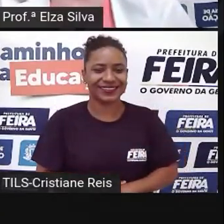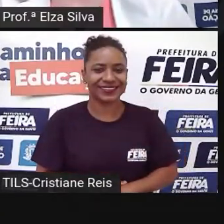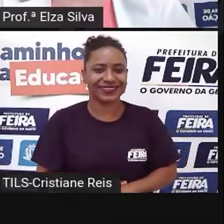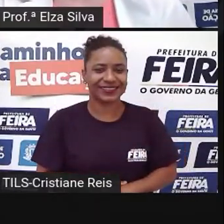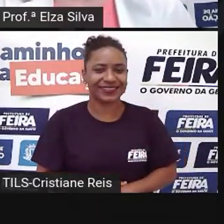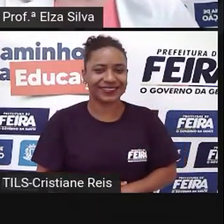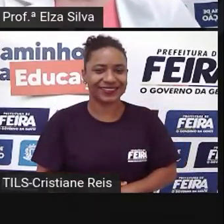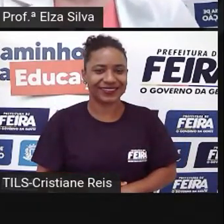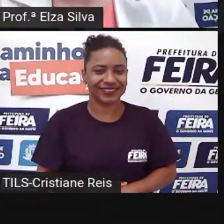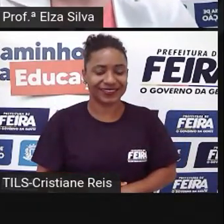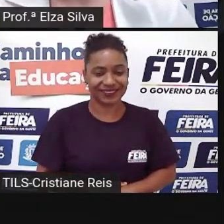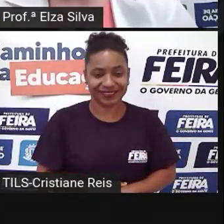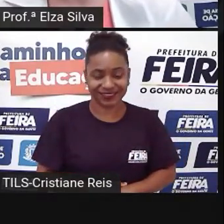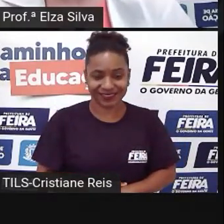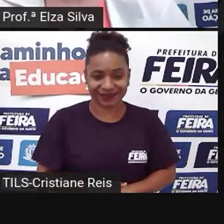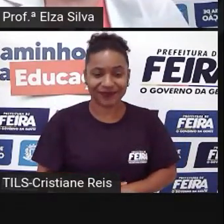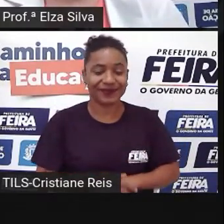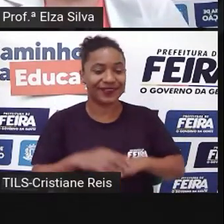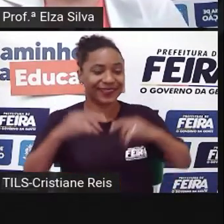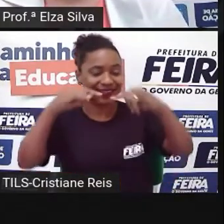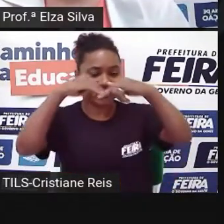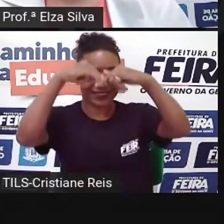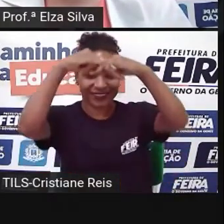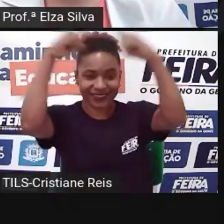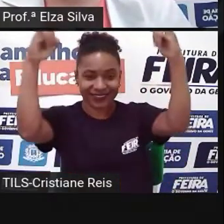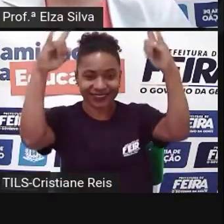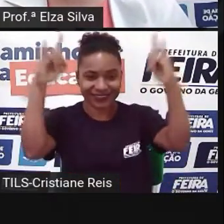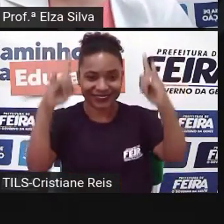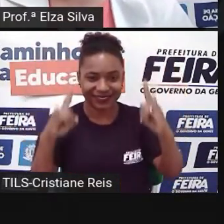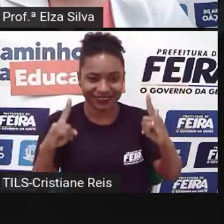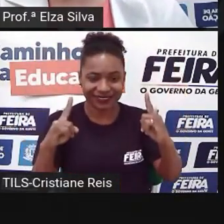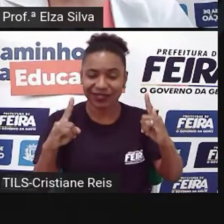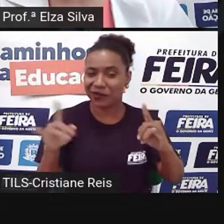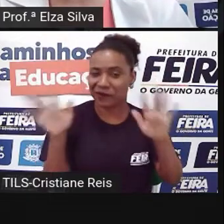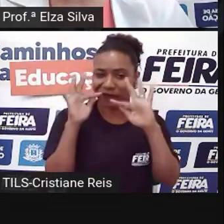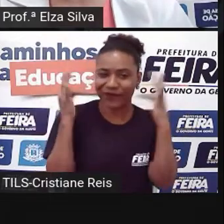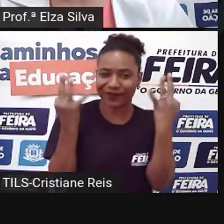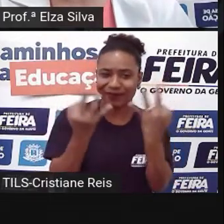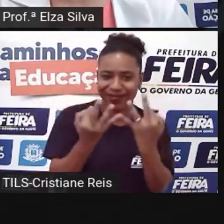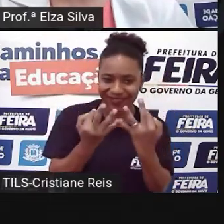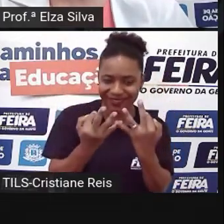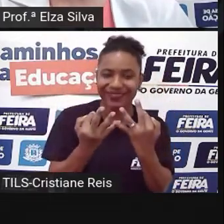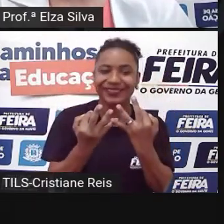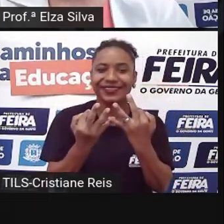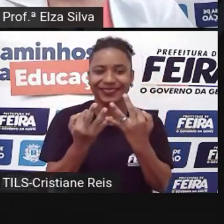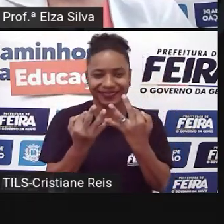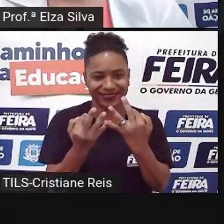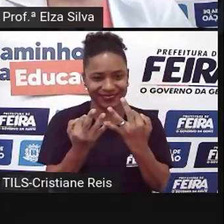To go camping Acampar Por exemplo Com os familiares E então